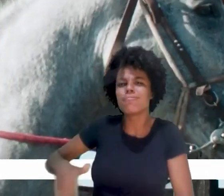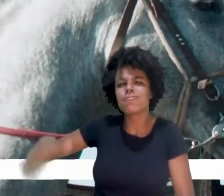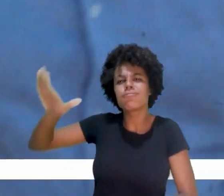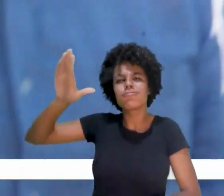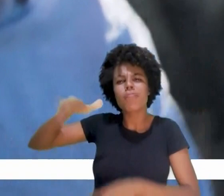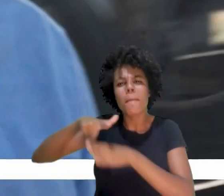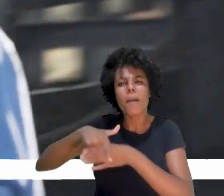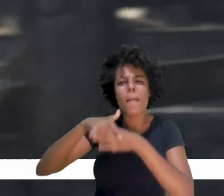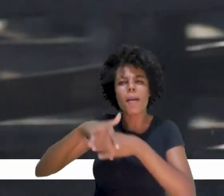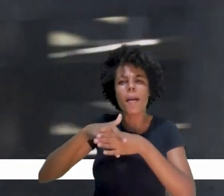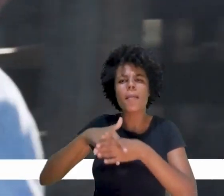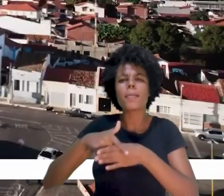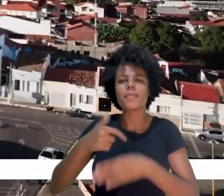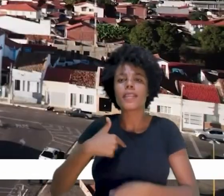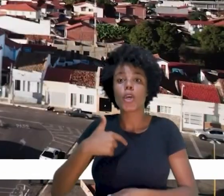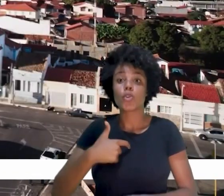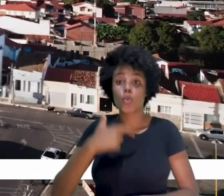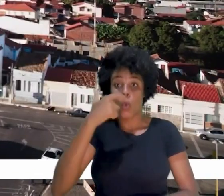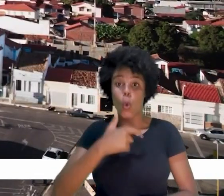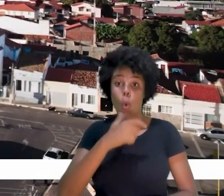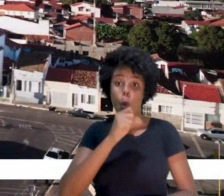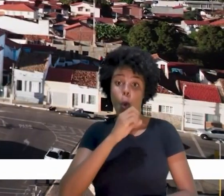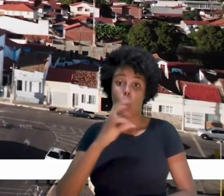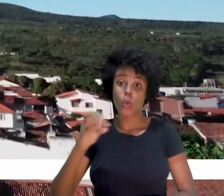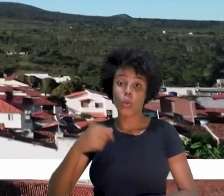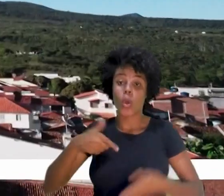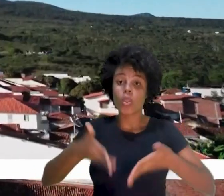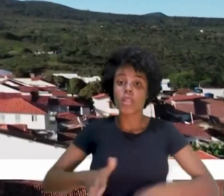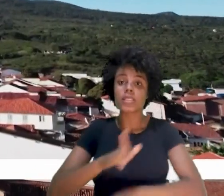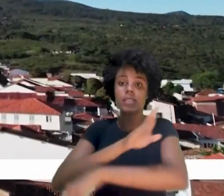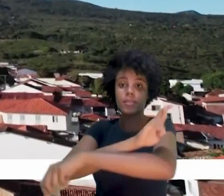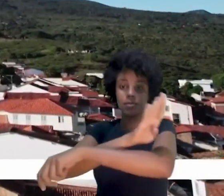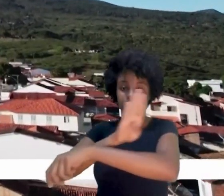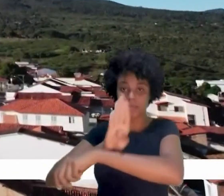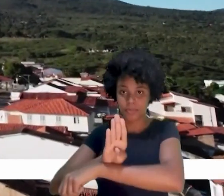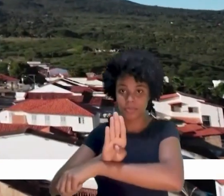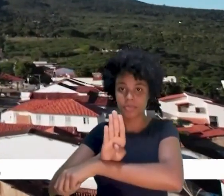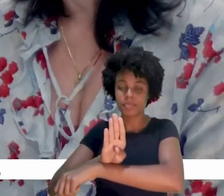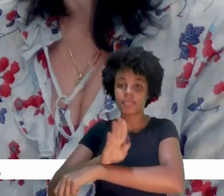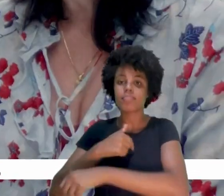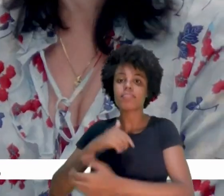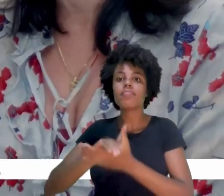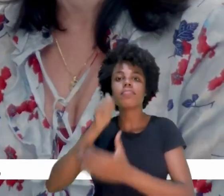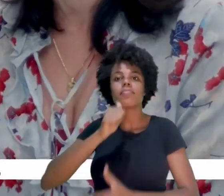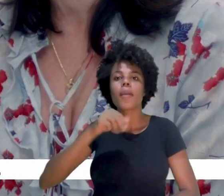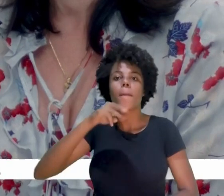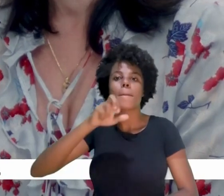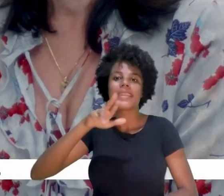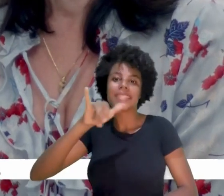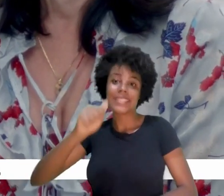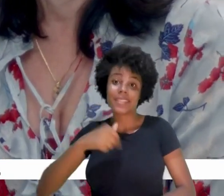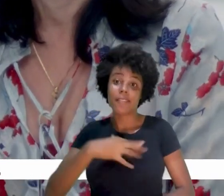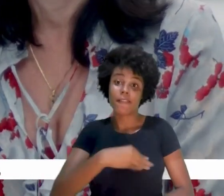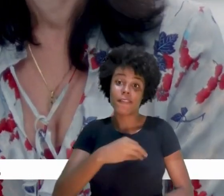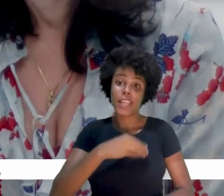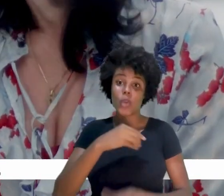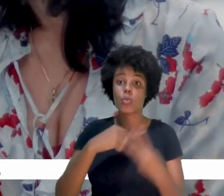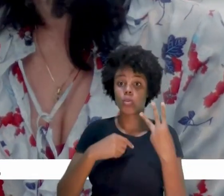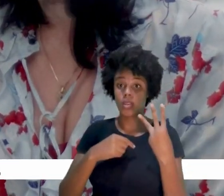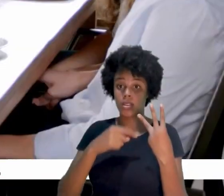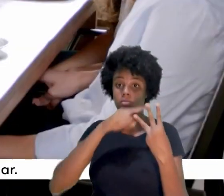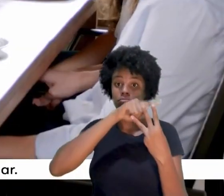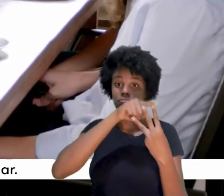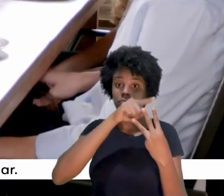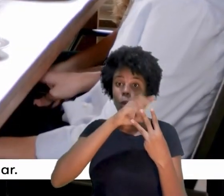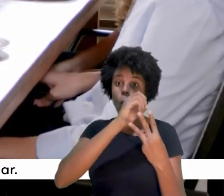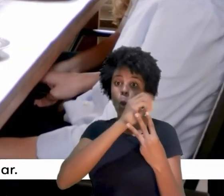Eu sou o Otto Alencar, nasci aqui na cidade de Rui Barbosa, casado com o Márcio Alencar, tenho três